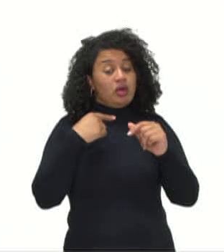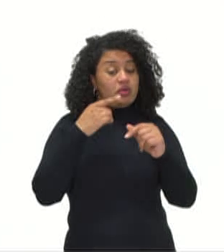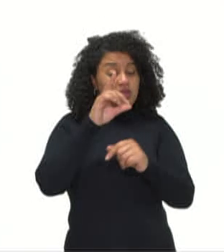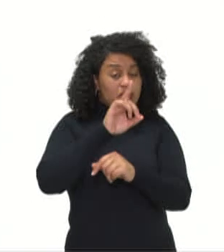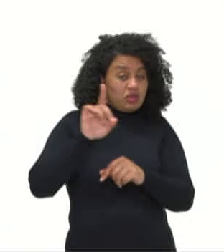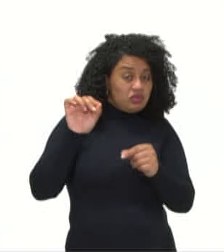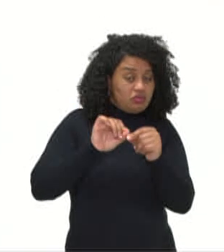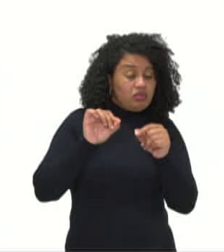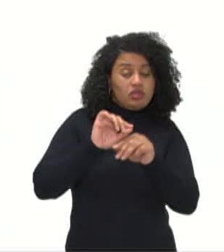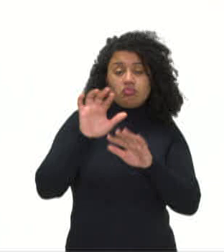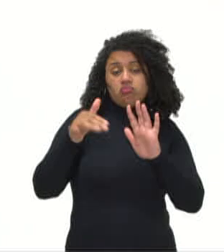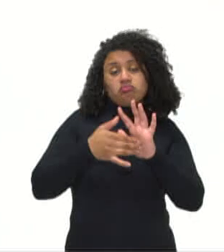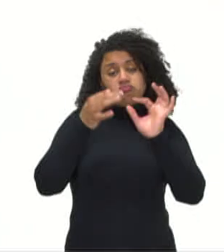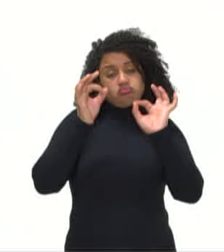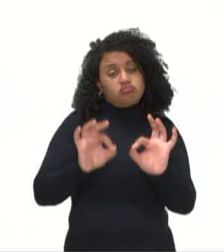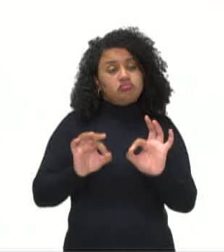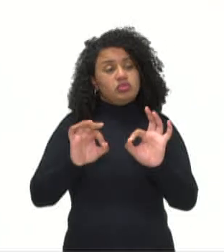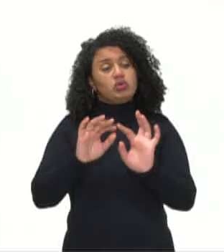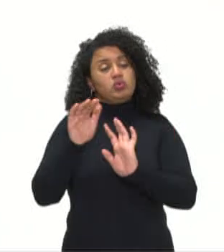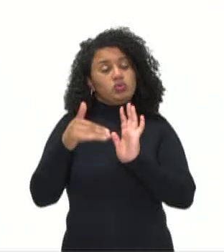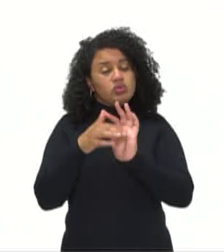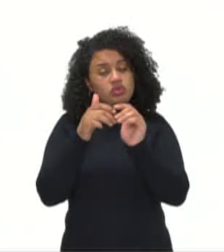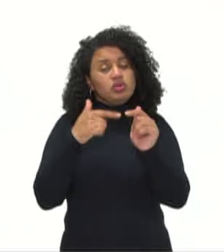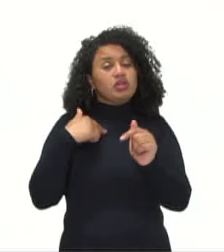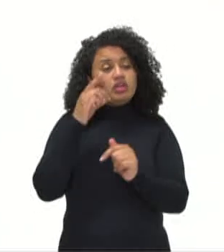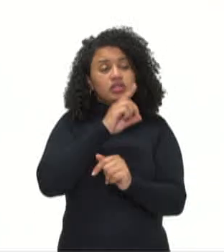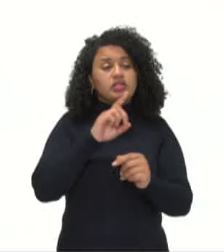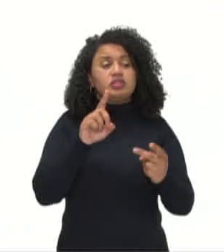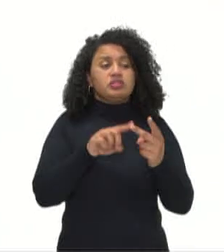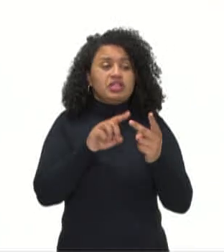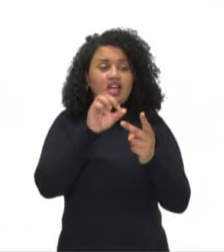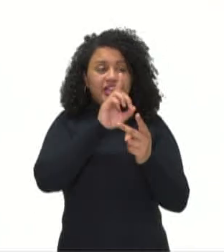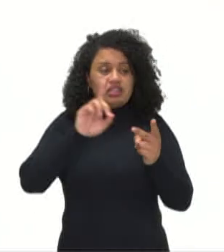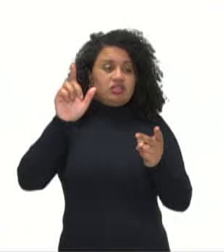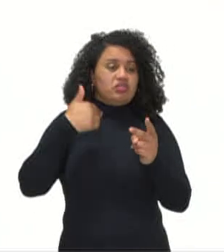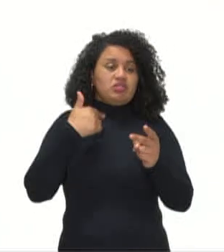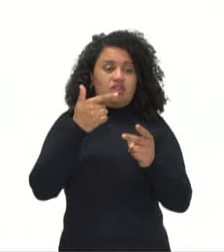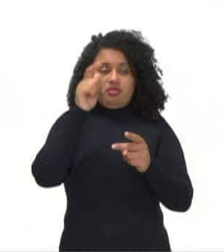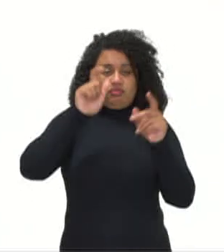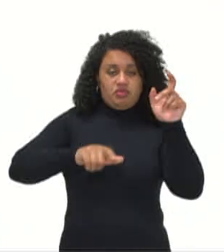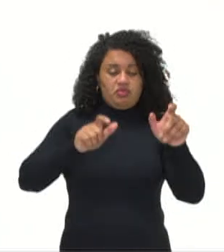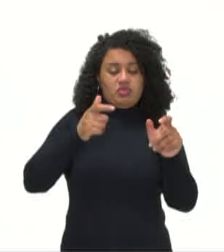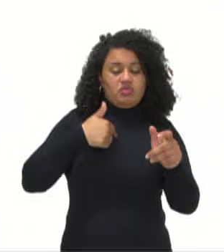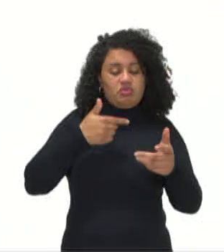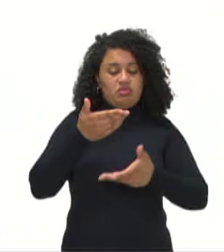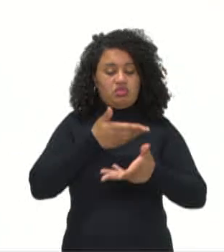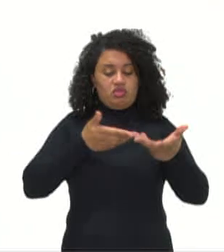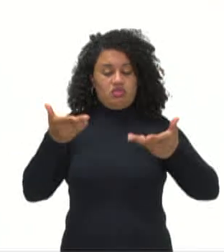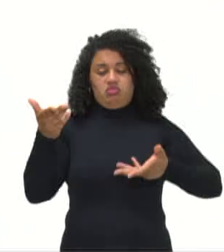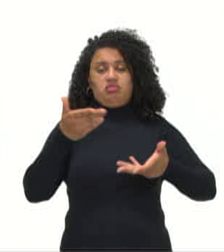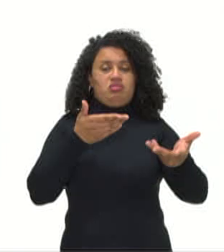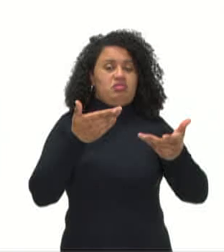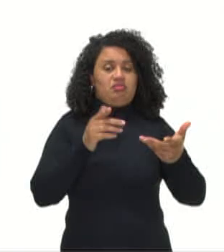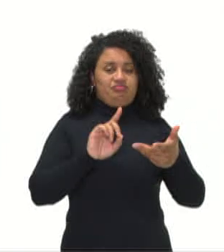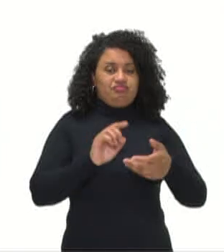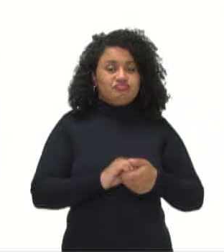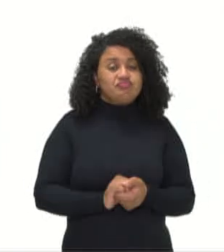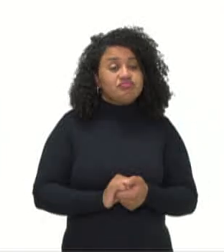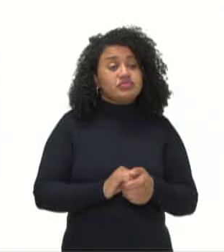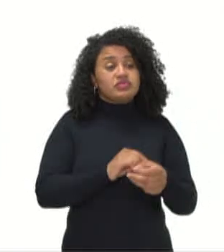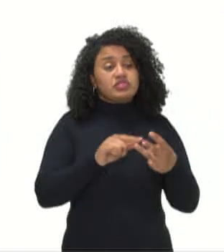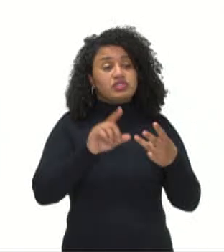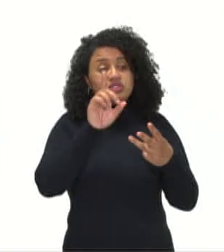Todas as coisas são Deus. Deus é um ser impessoal, não antropomórfico. Deus é a